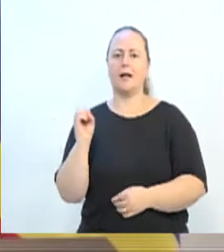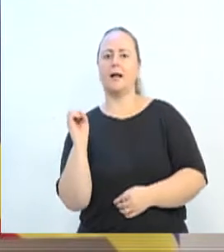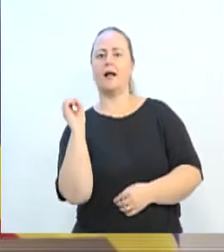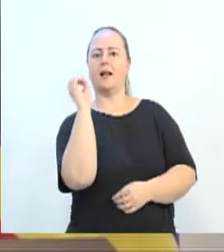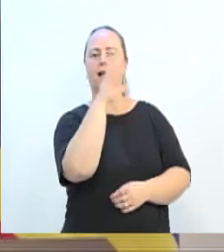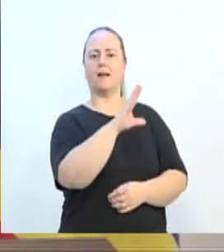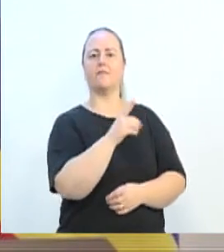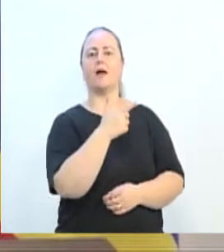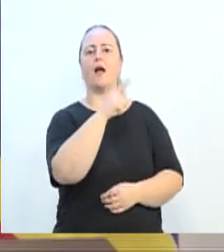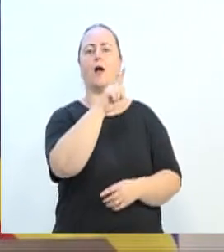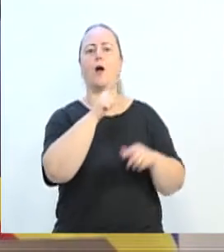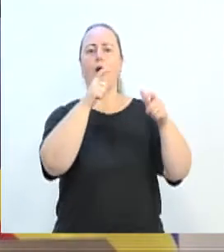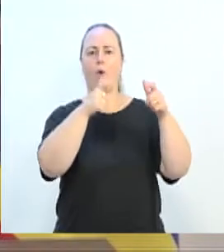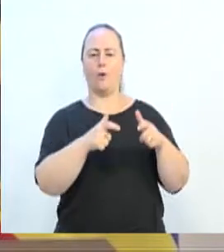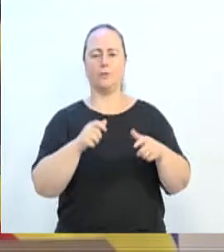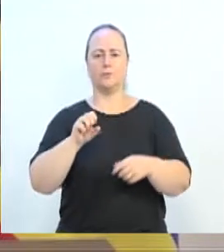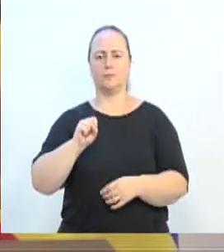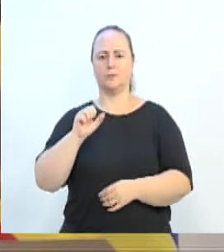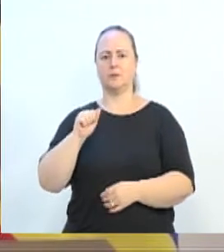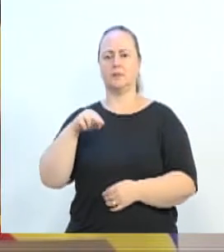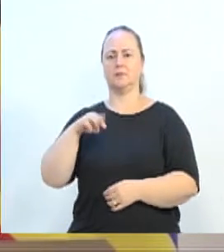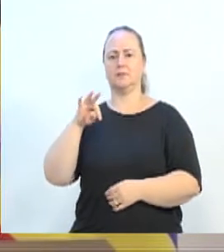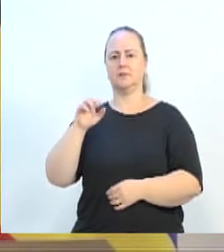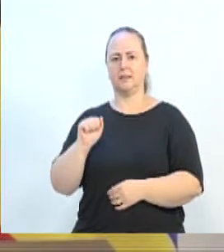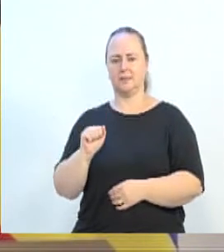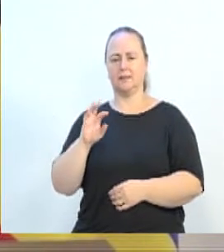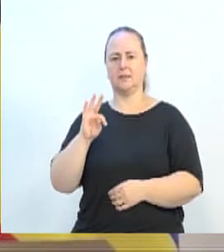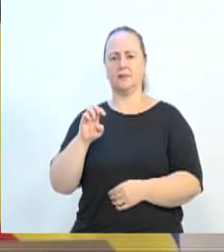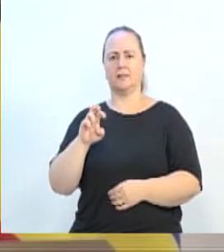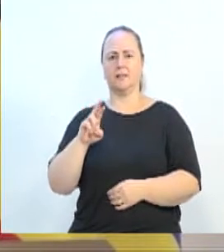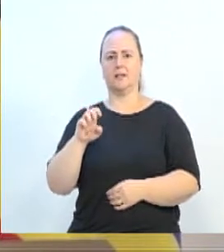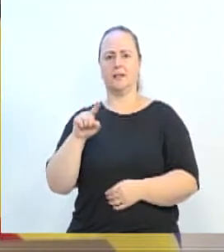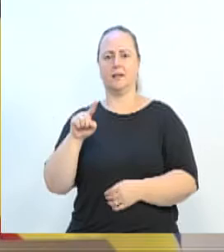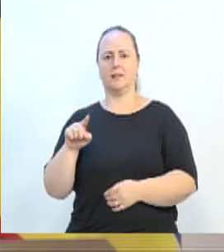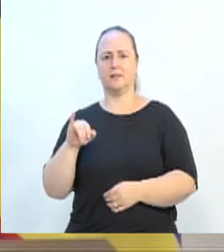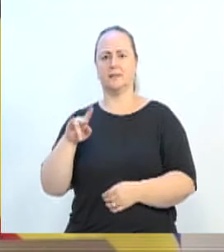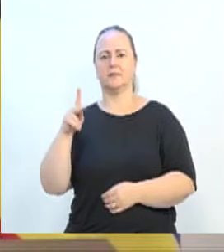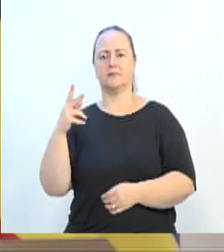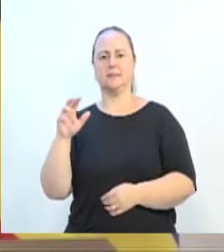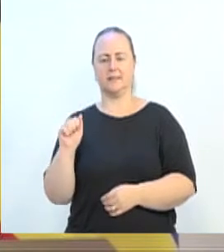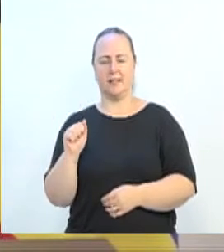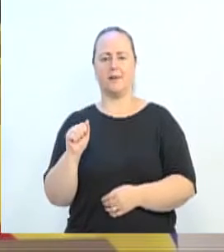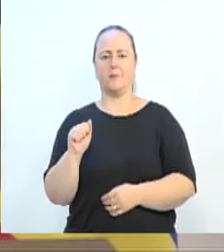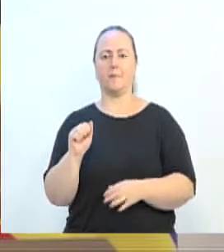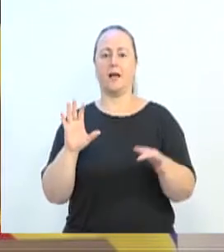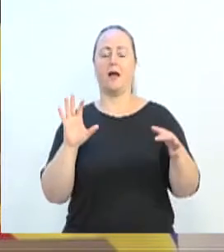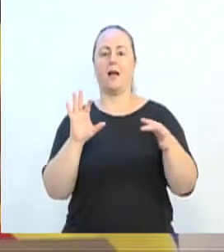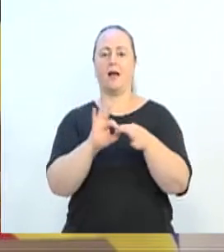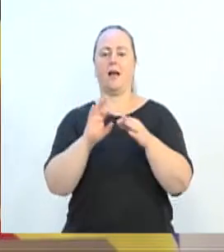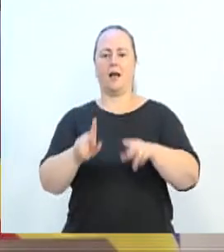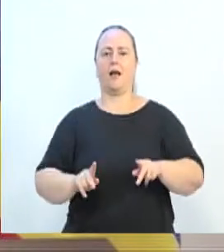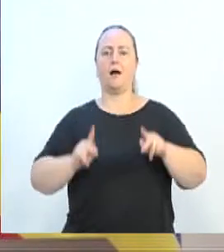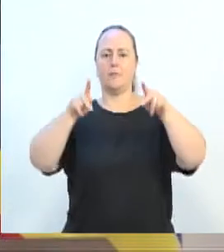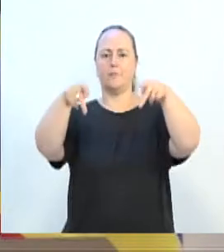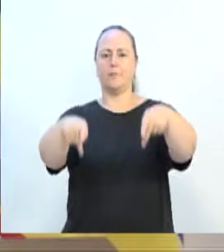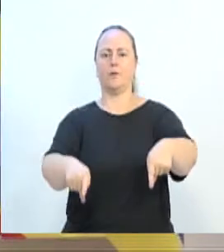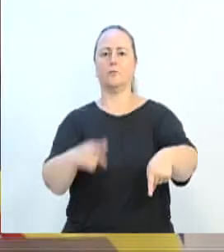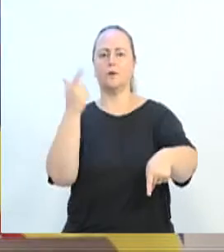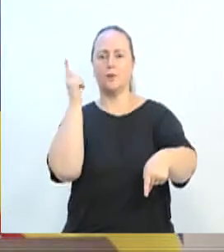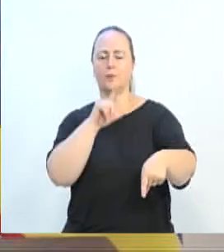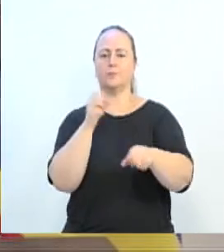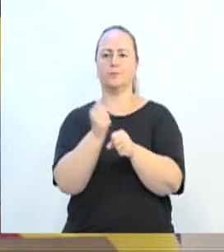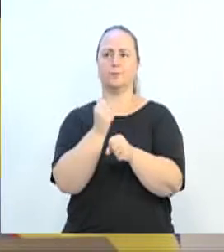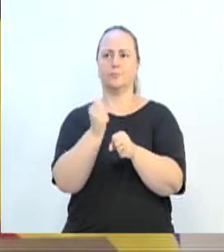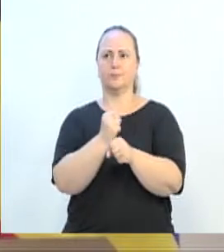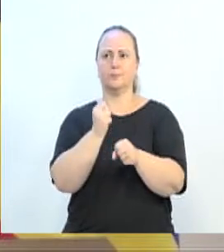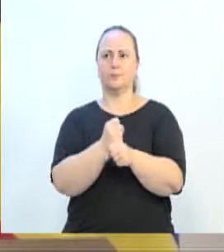para Santa Terezinha, onde será construída aquela ponte, ligando a Rua Santa Terezinha com a Rua Progresso. Vossa Excelência, que